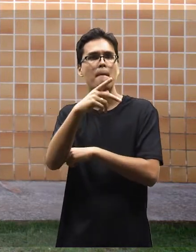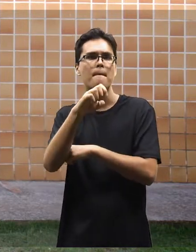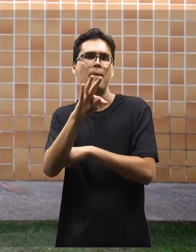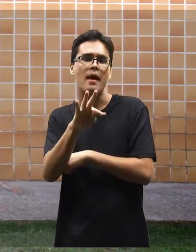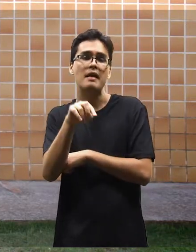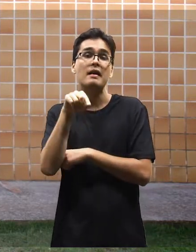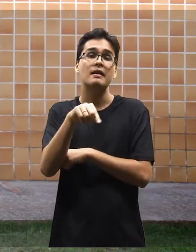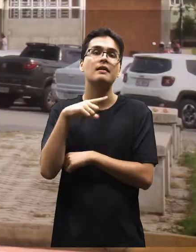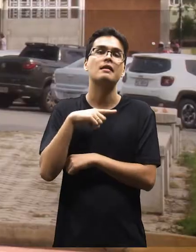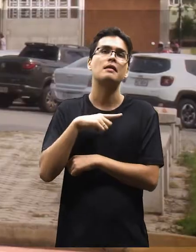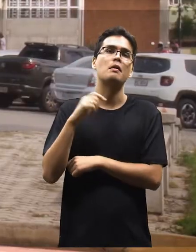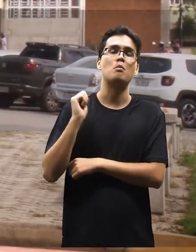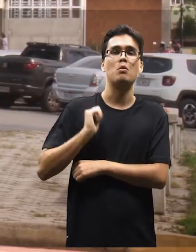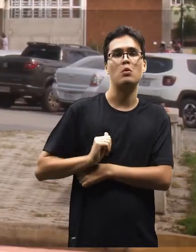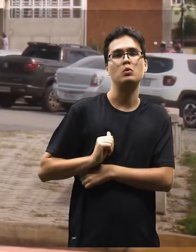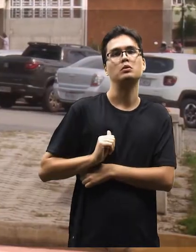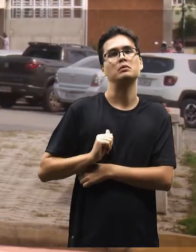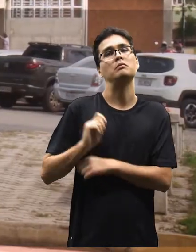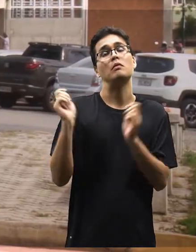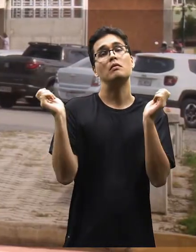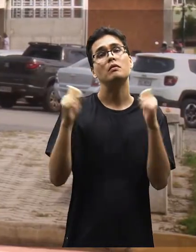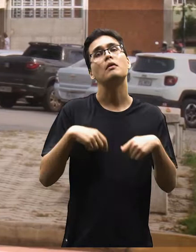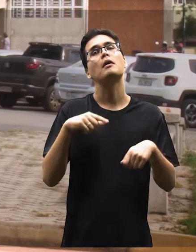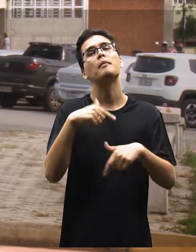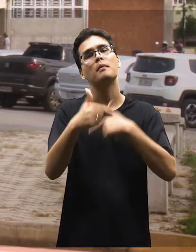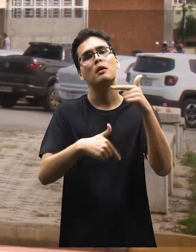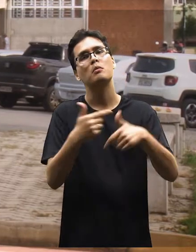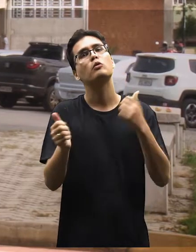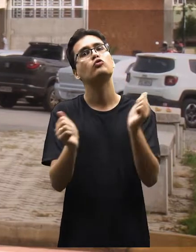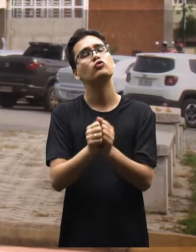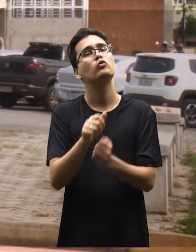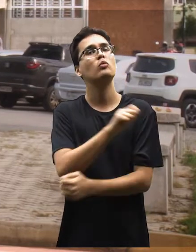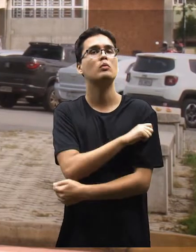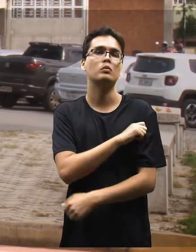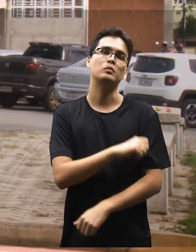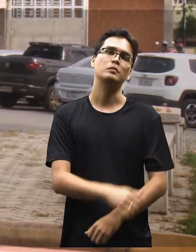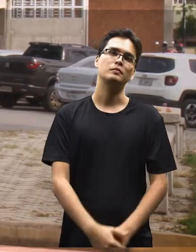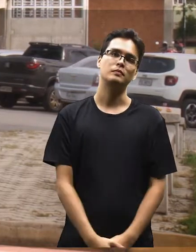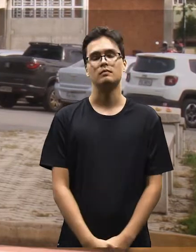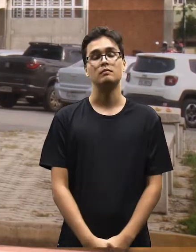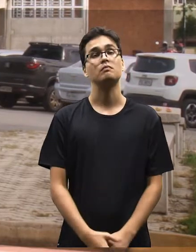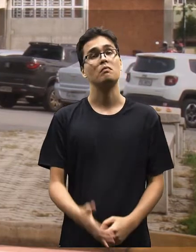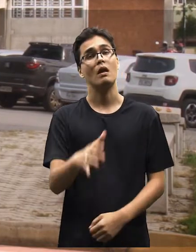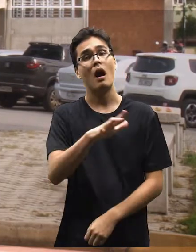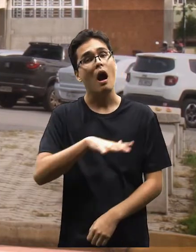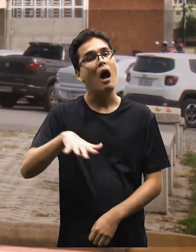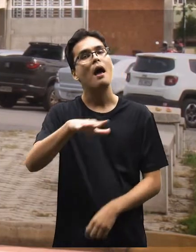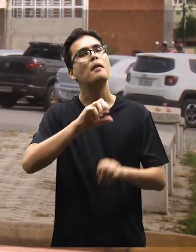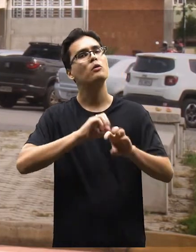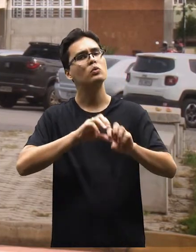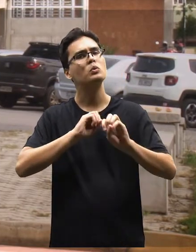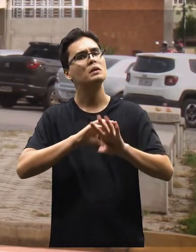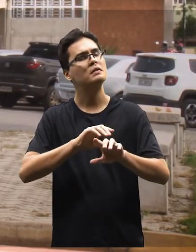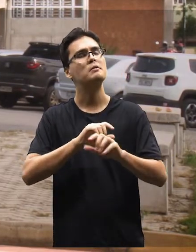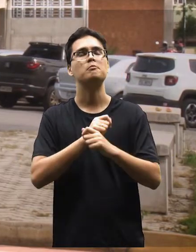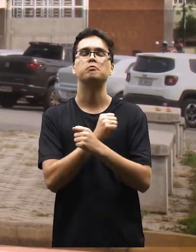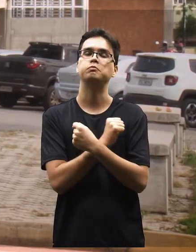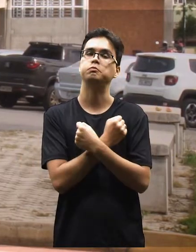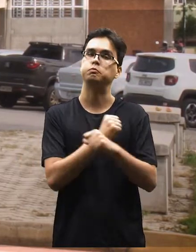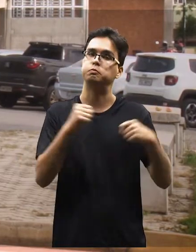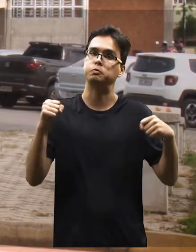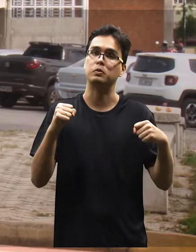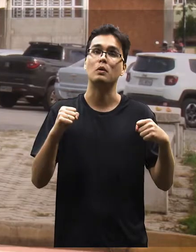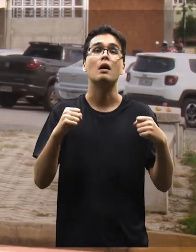também abriga bolsistas, onde a gente tem essa possibilidade de estar trabalhando com os estudantes. Então, a área da educação é muito